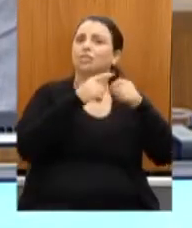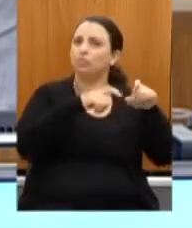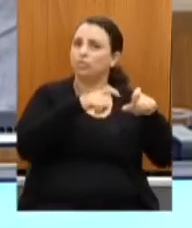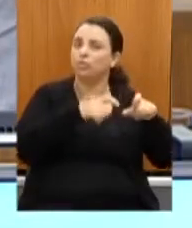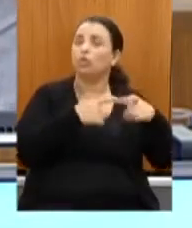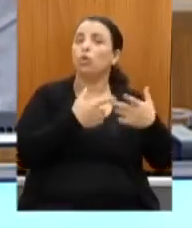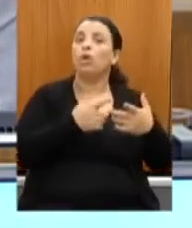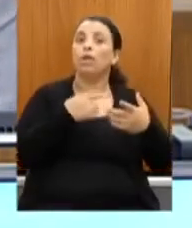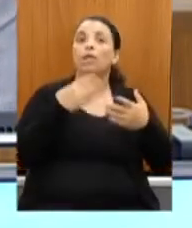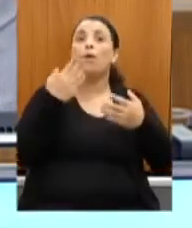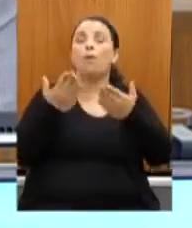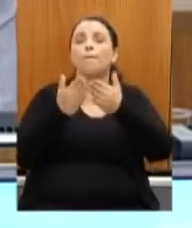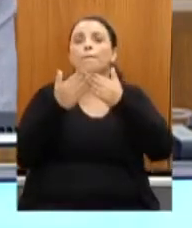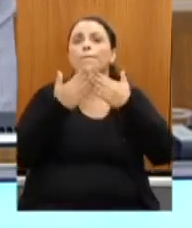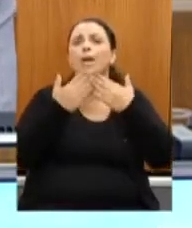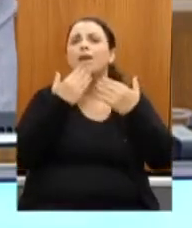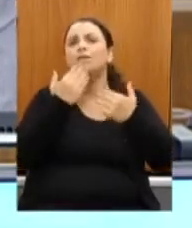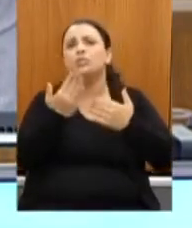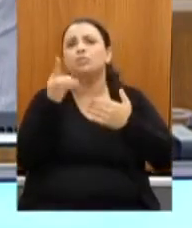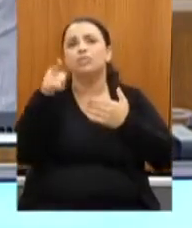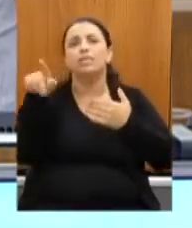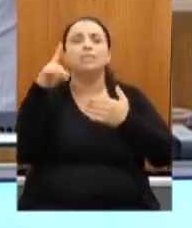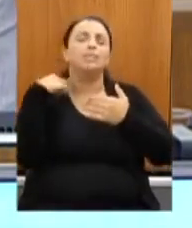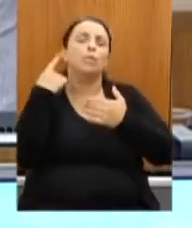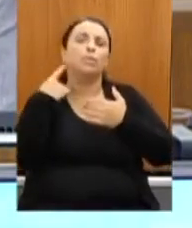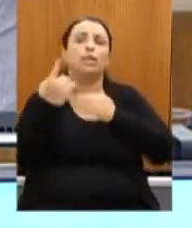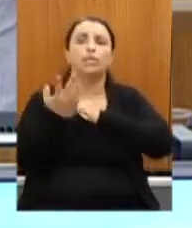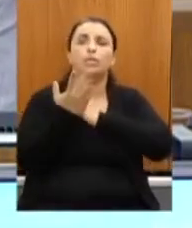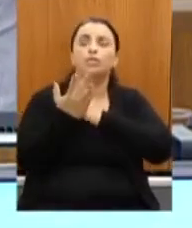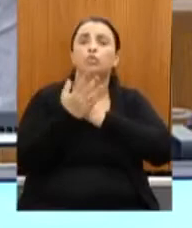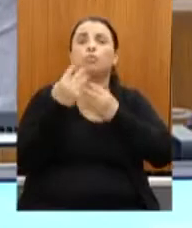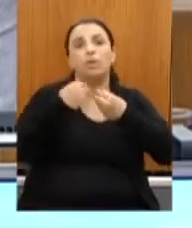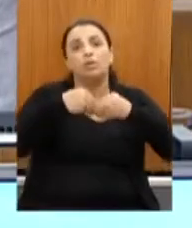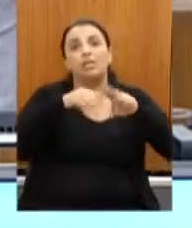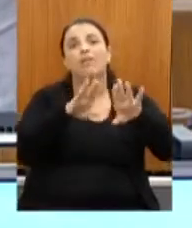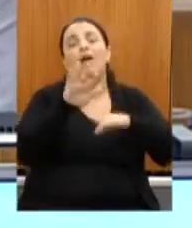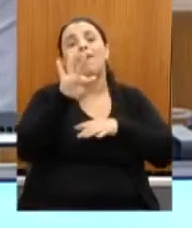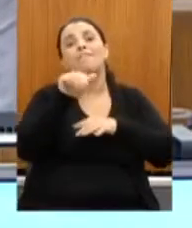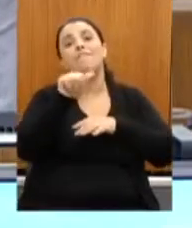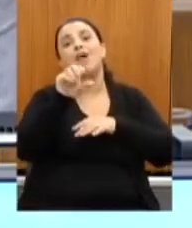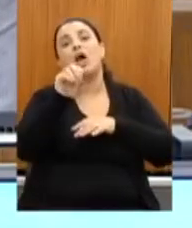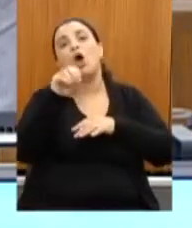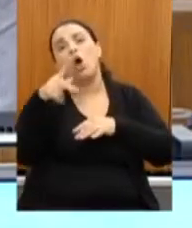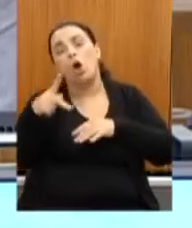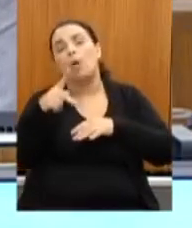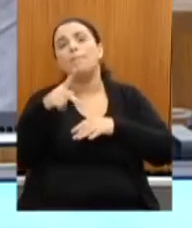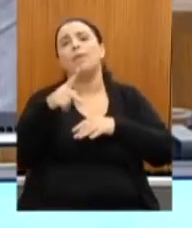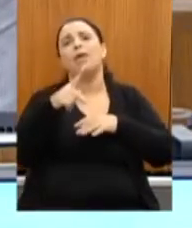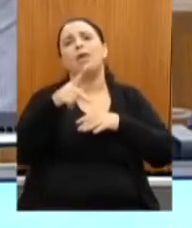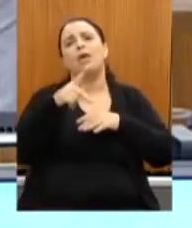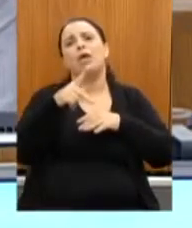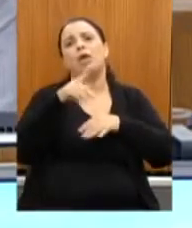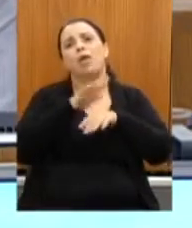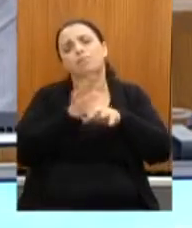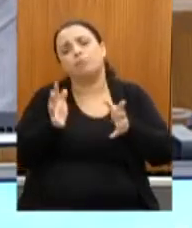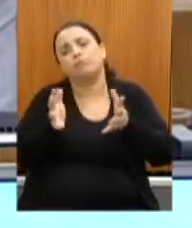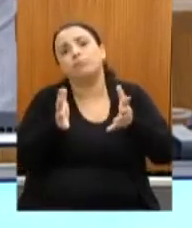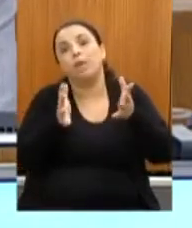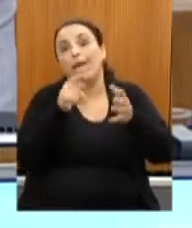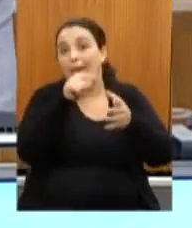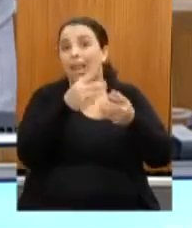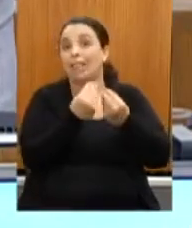a FAOP para o interior com a presença mais forte, porque ela dá cursos, oferece formação